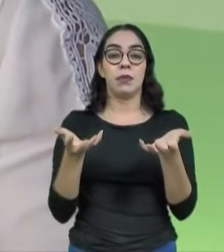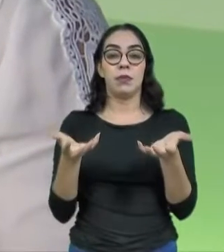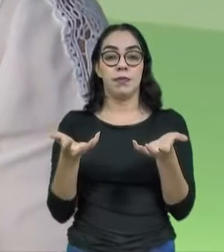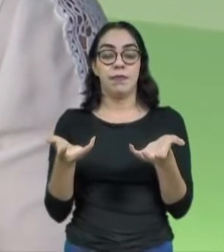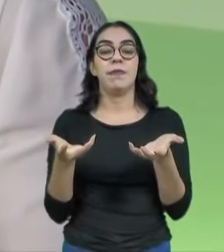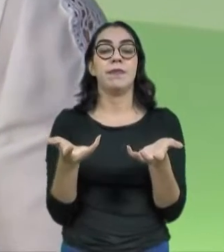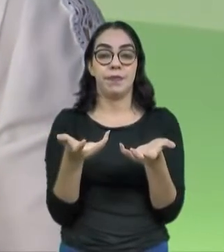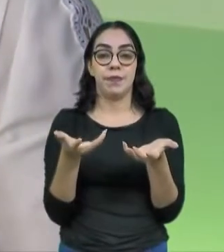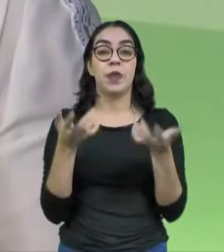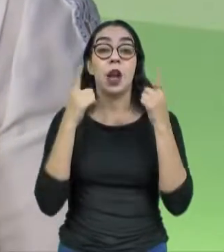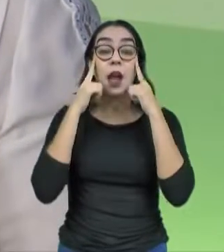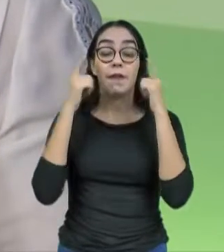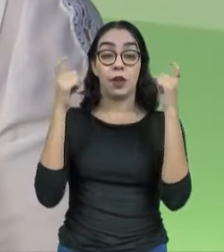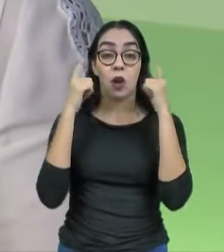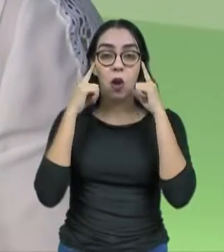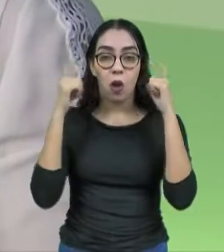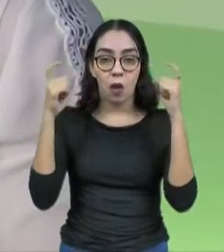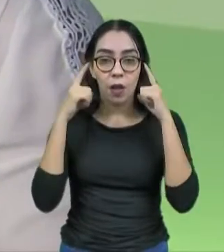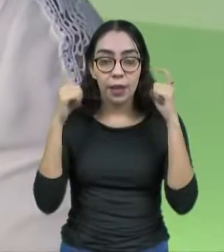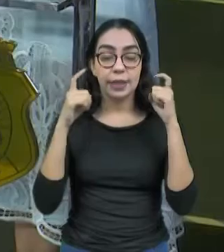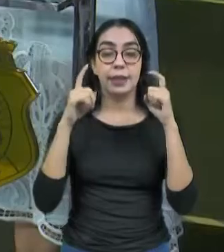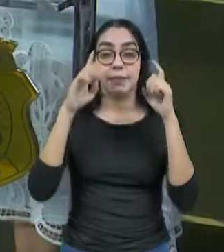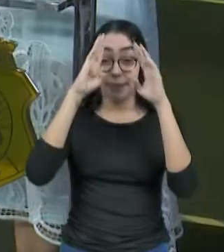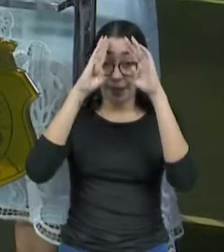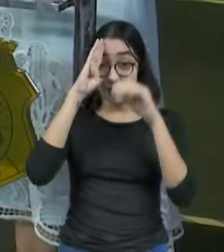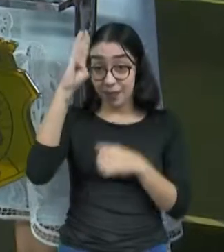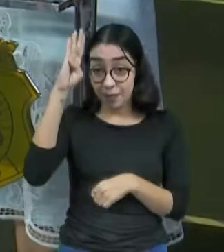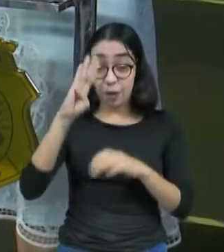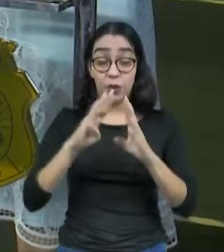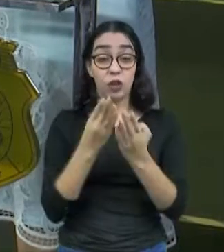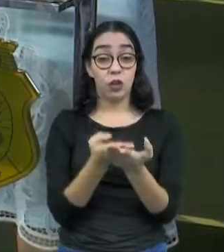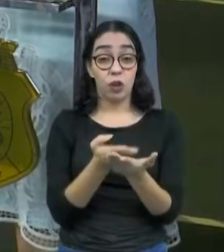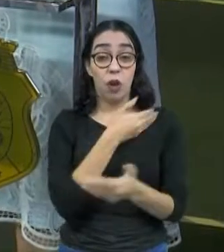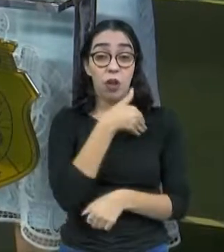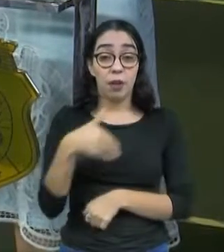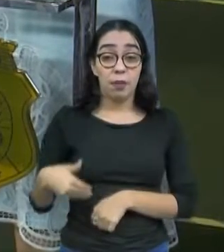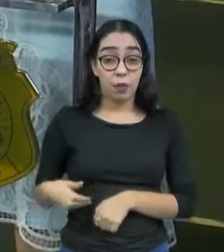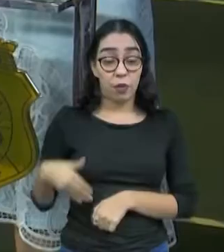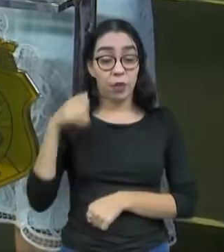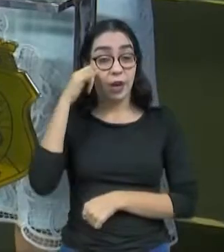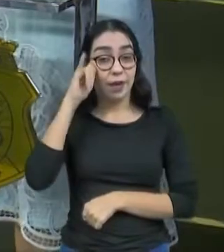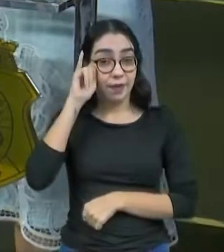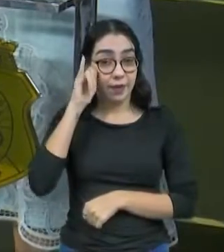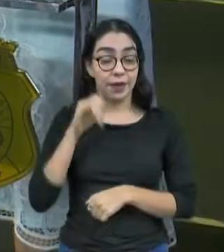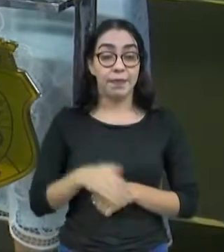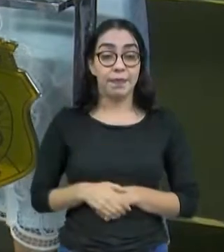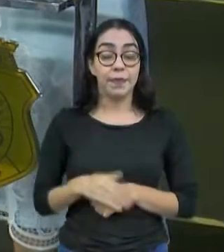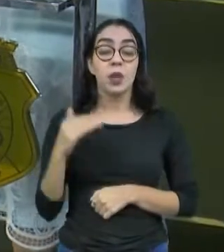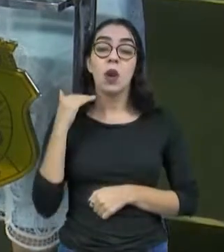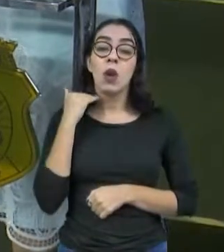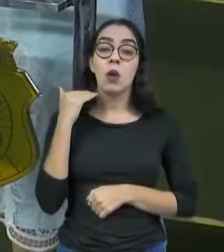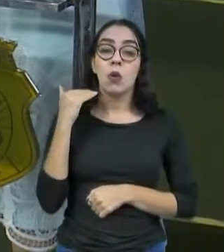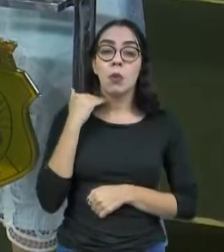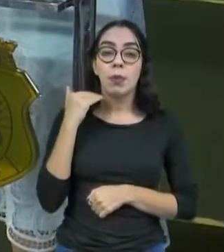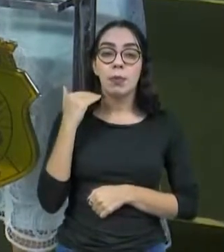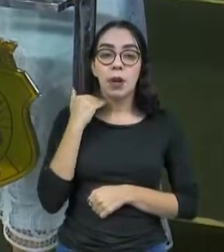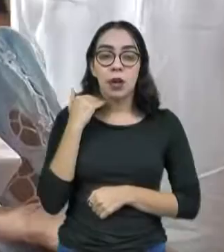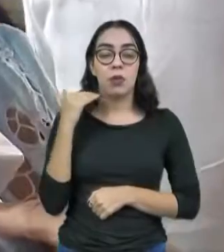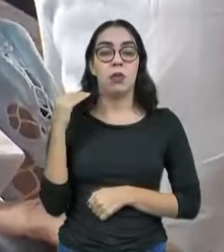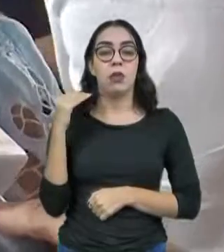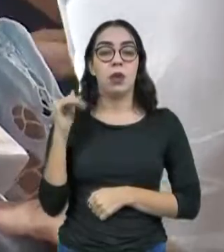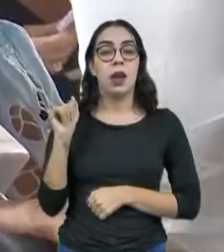violência, principalmente nas escolas públicas. O projeto está sendo financiado pelo Banco Interamericano de Desenvolvimento.